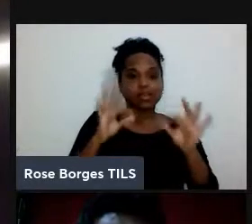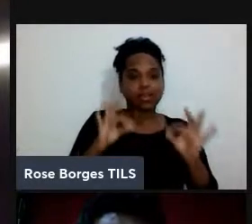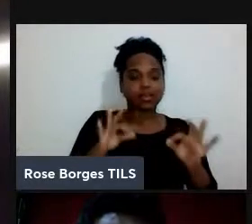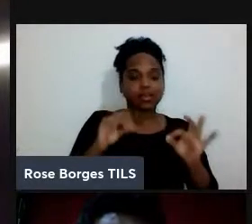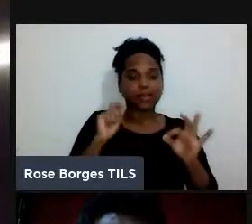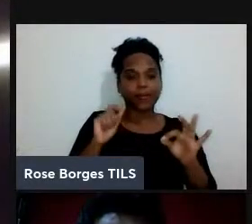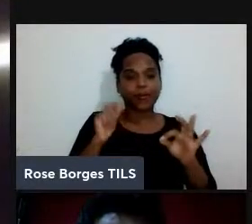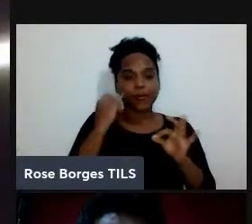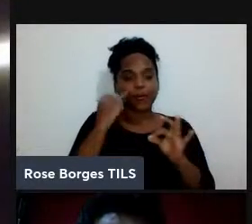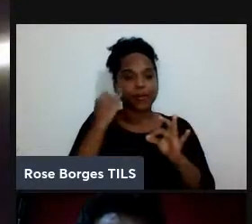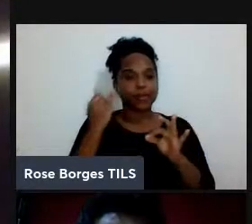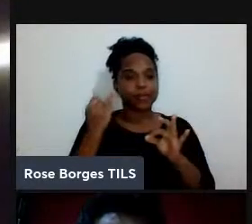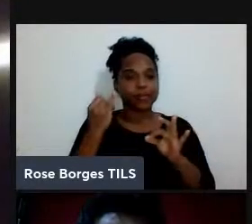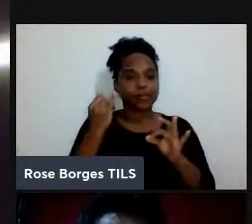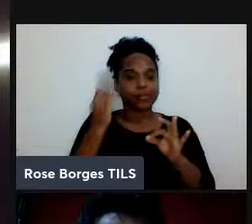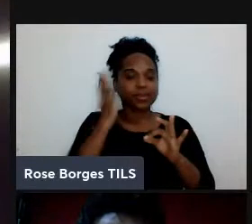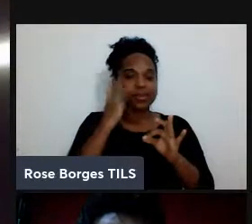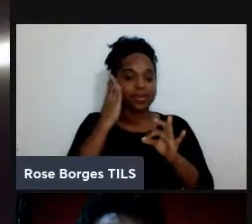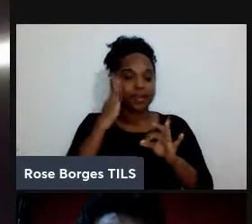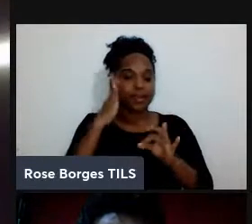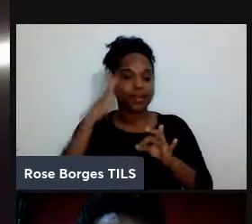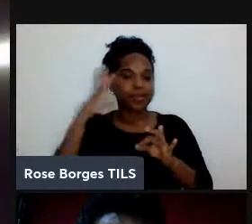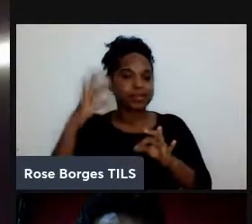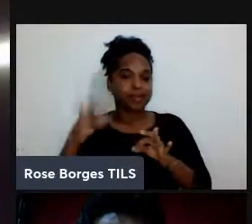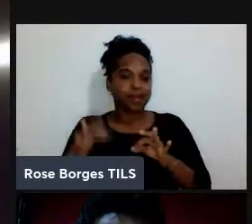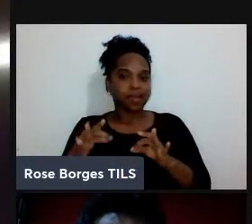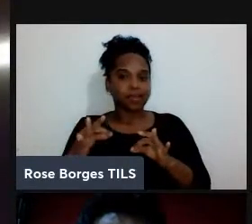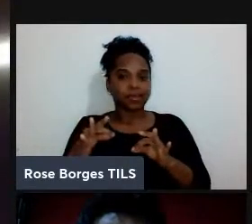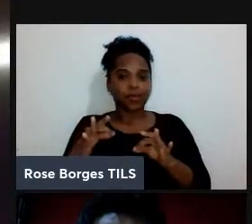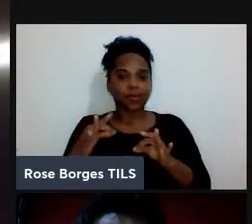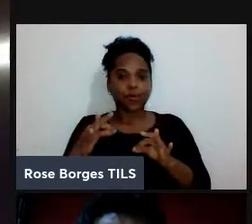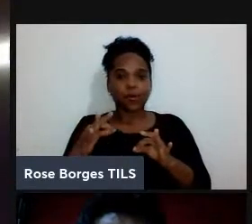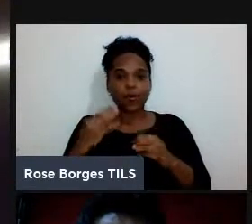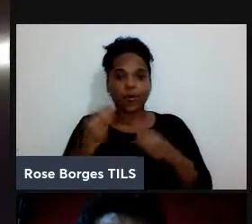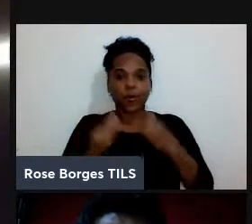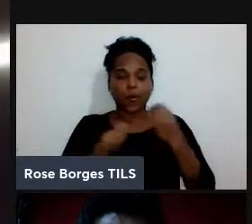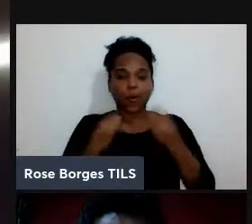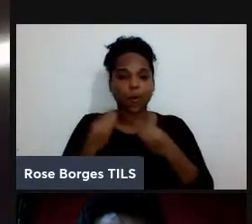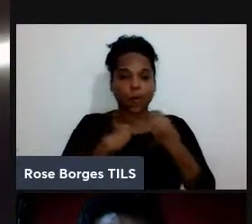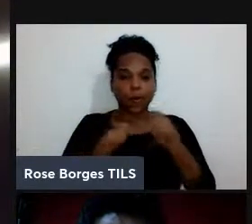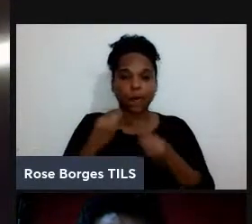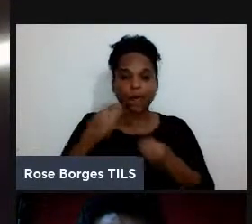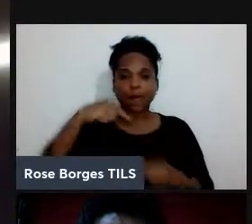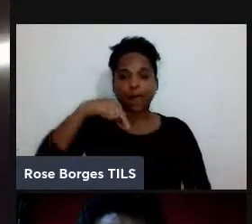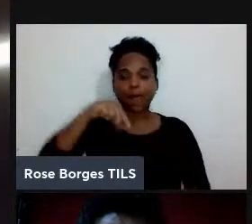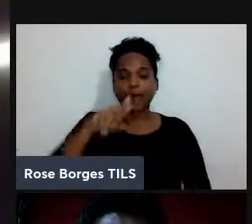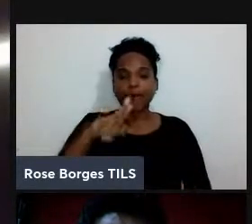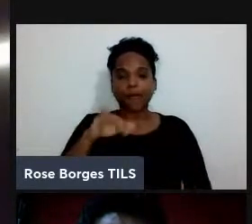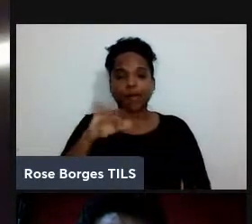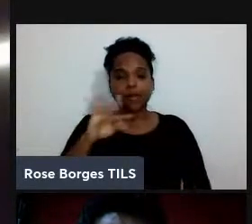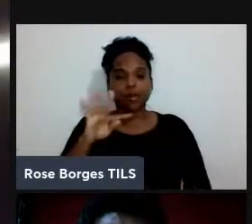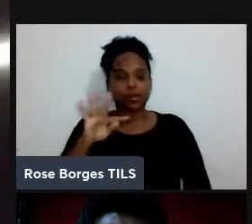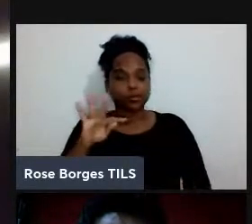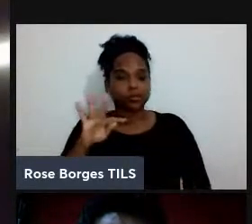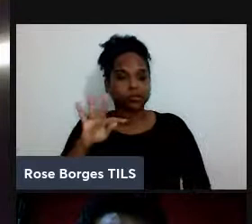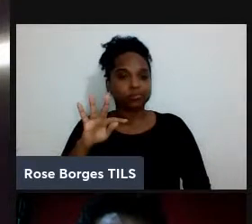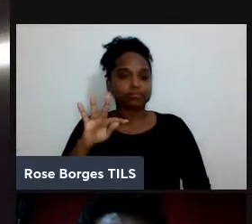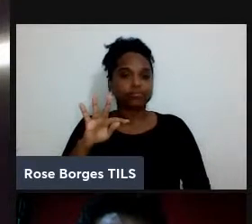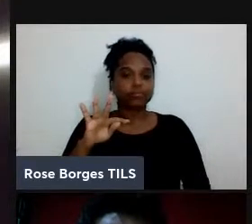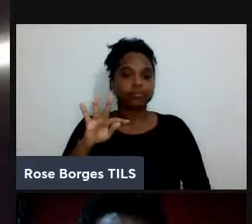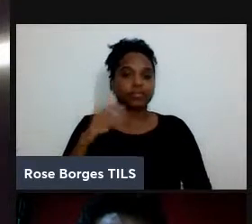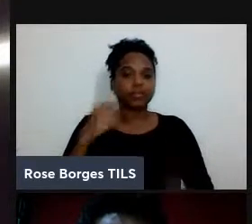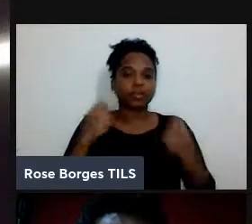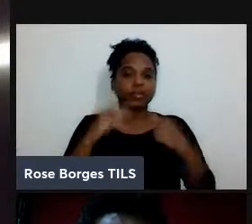mas ele não precisa saber exatamente como é que um qubit supercondutor opera ele tem que saber como